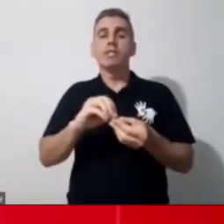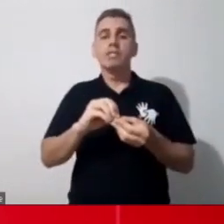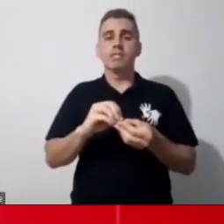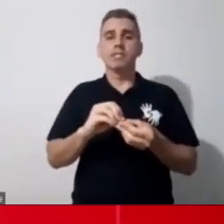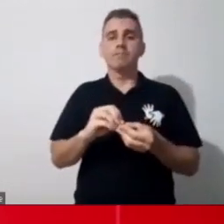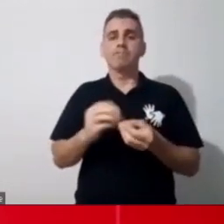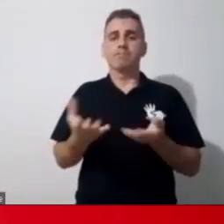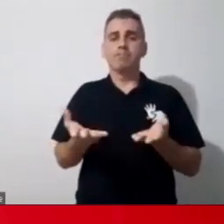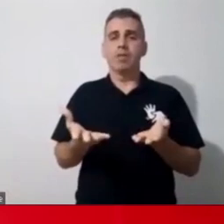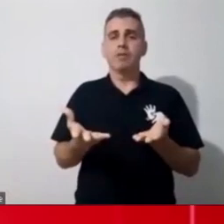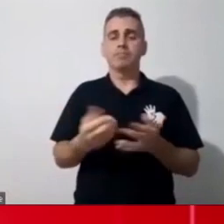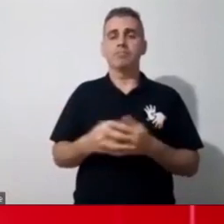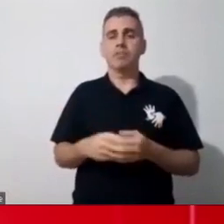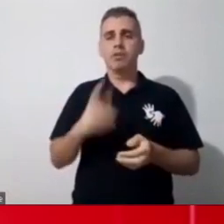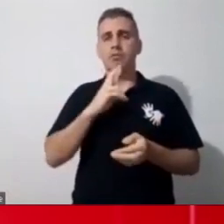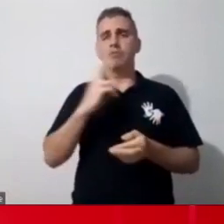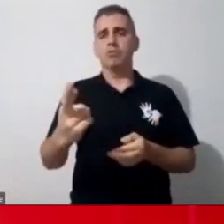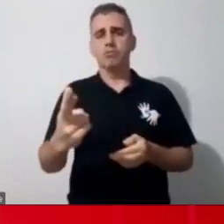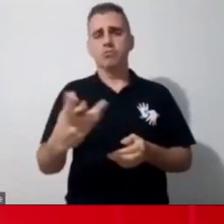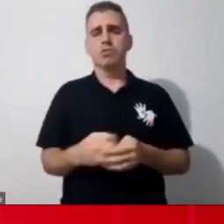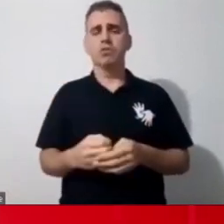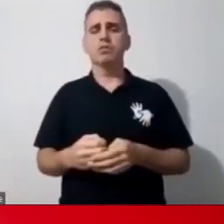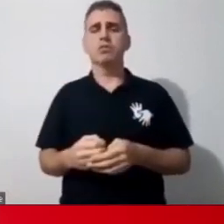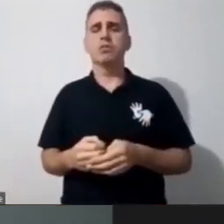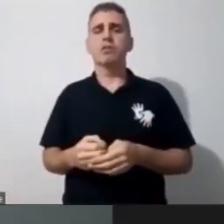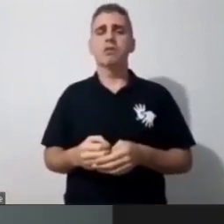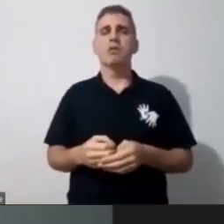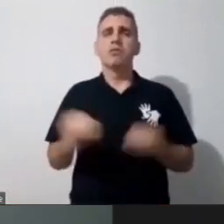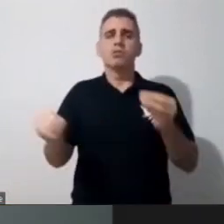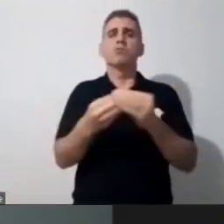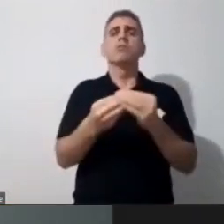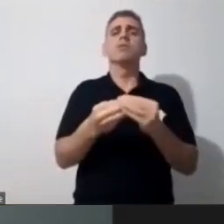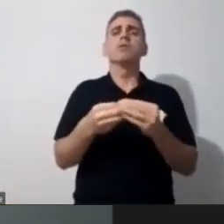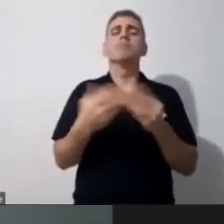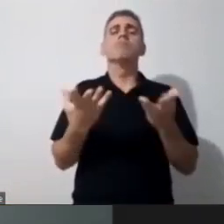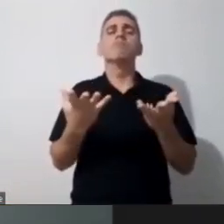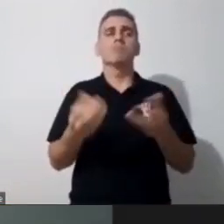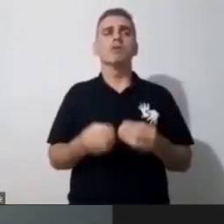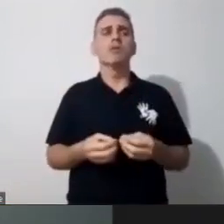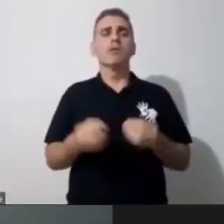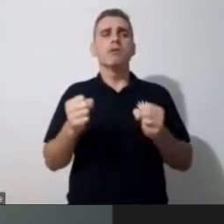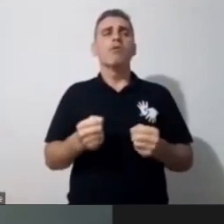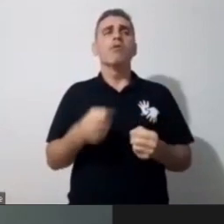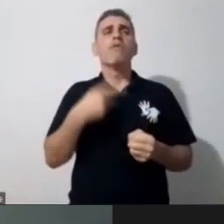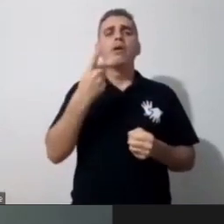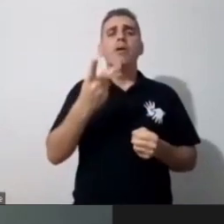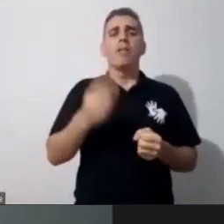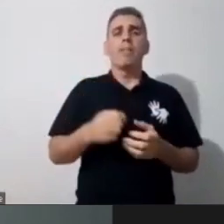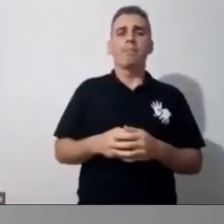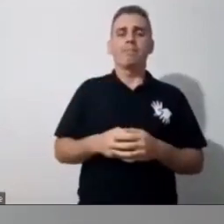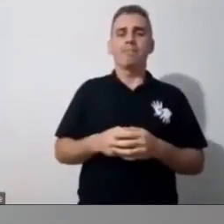qual de vocês quer responder, ou uma complementa a outra. Posso falar? Pode, pode falar. Não, não, pode.